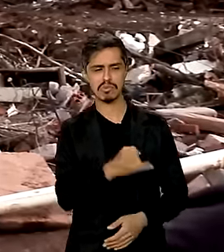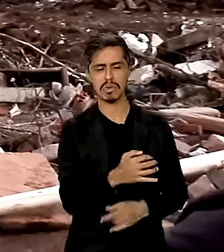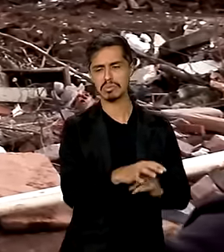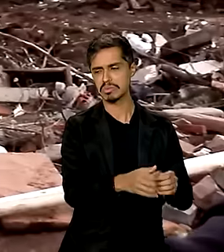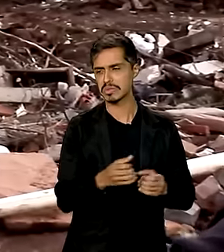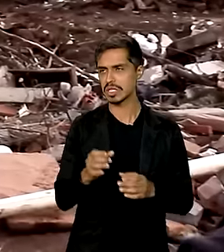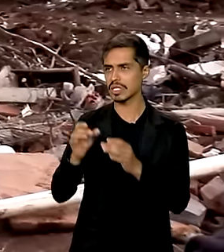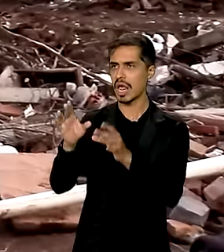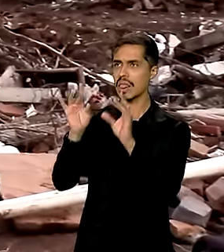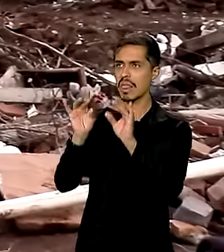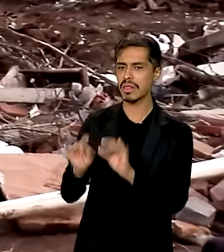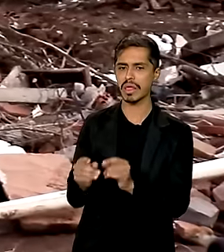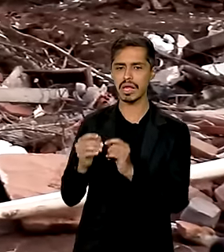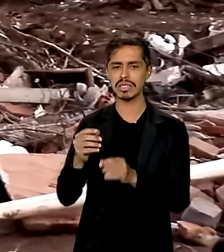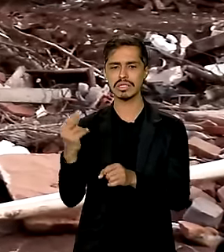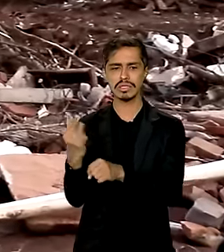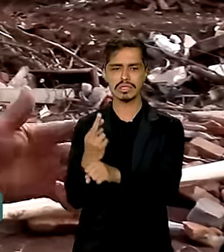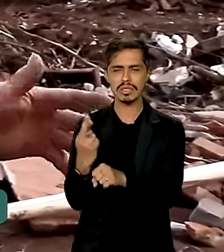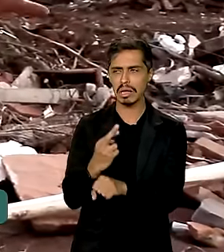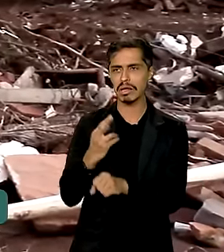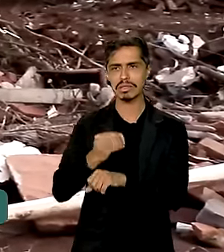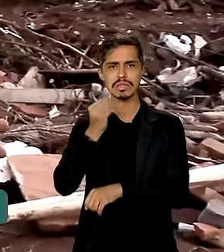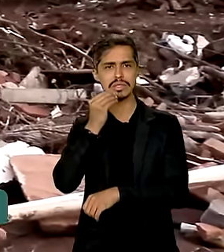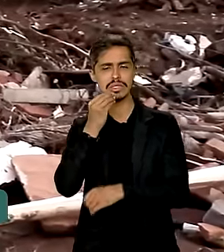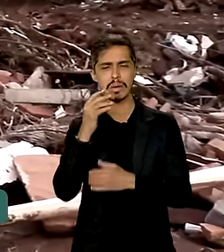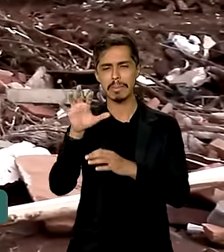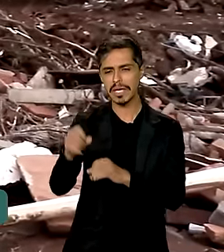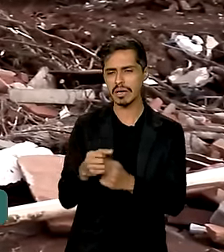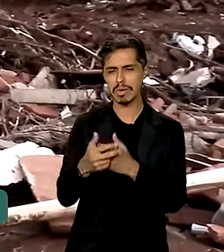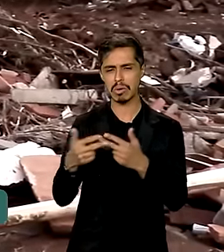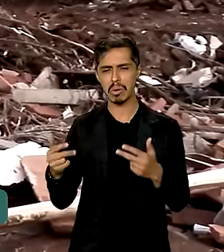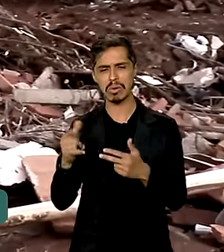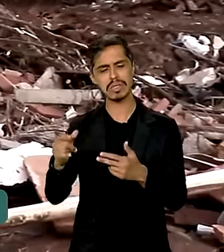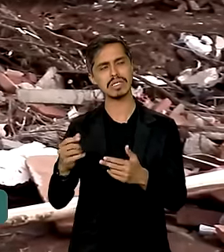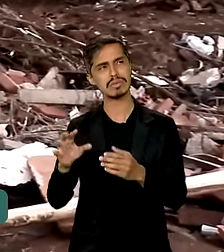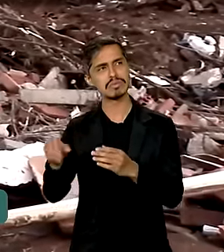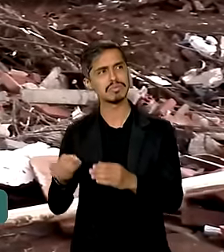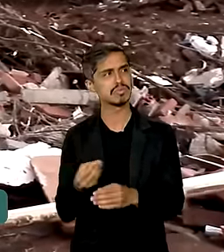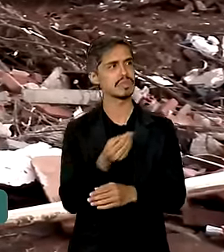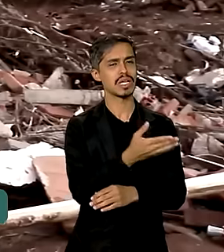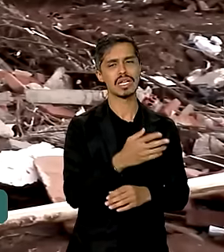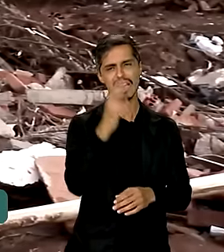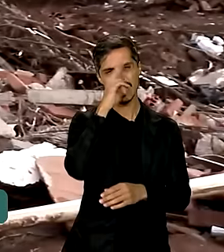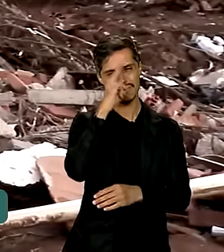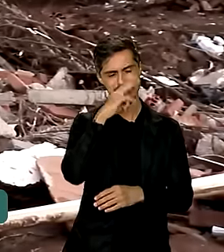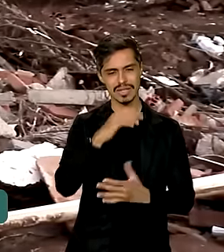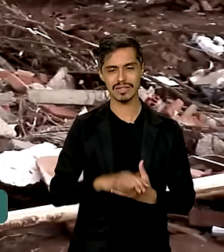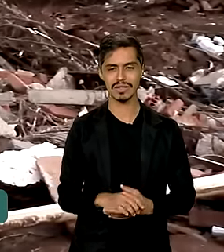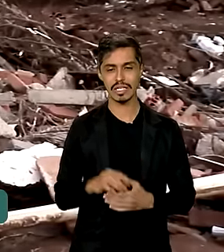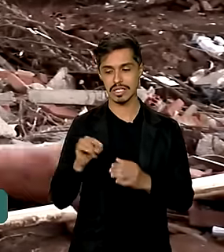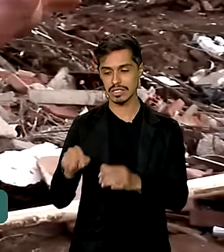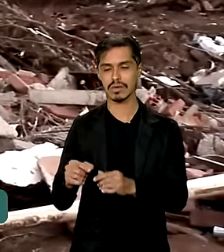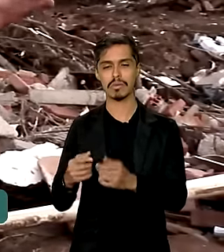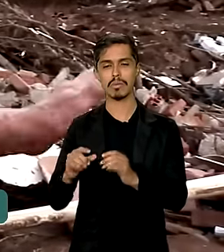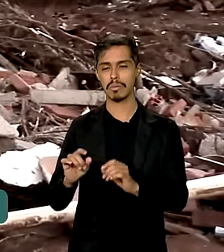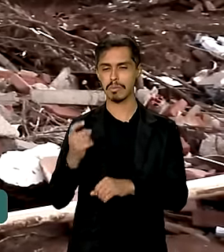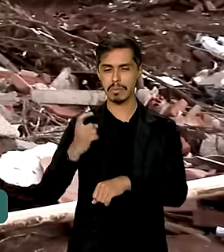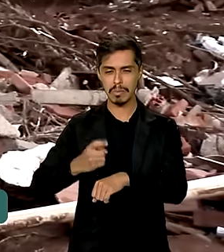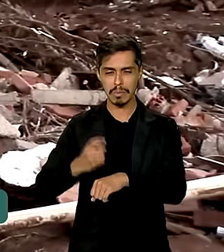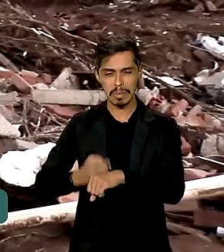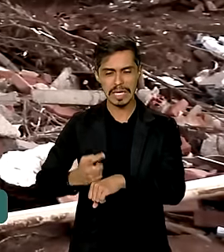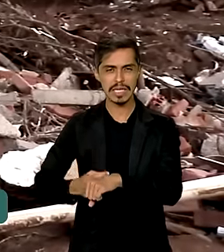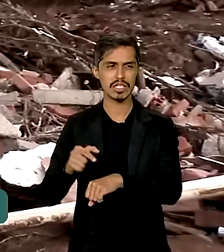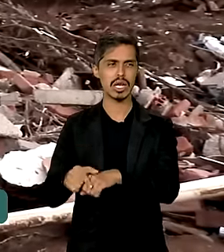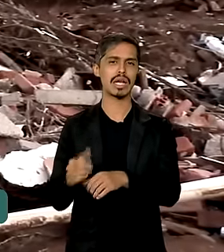um detalhe na casa. Levar uma recordação daqui pra lá. Depois meus netos podem ver, isso aqui era um pedaço da casa do vôo lá,